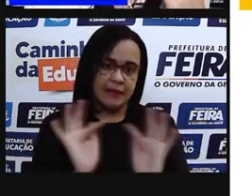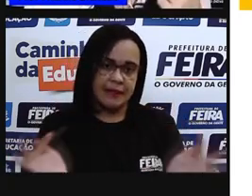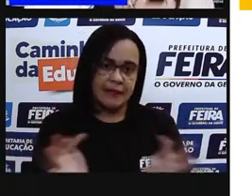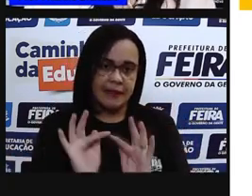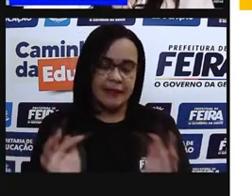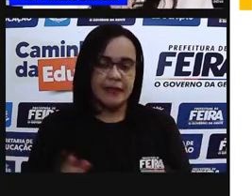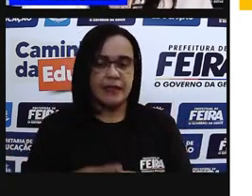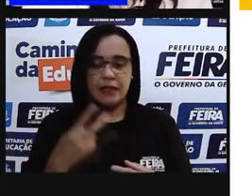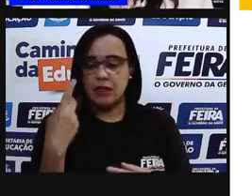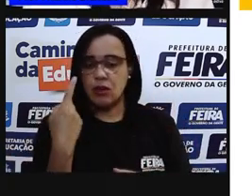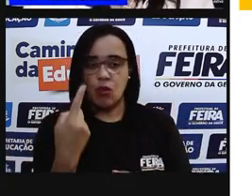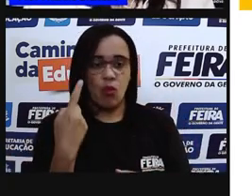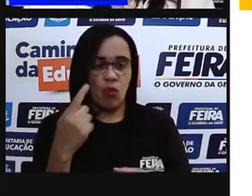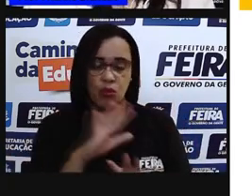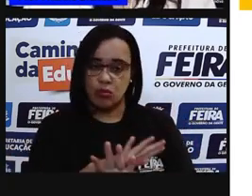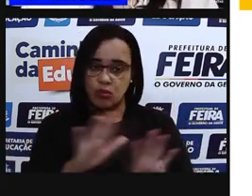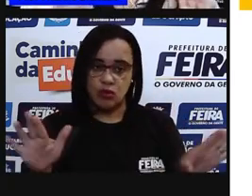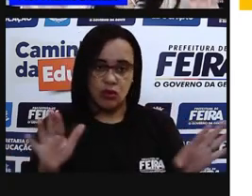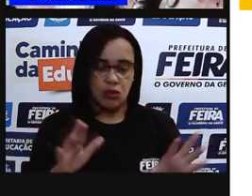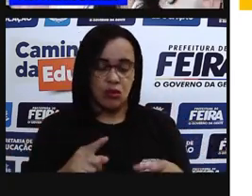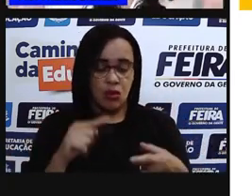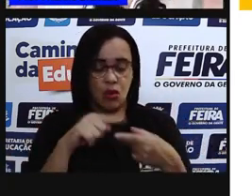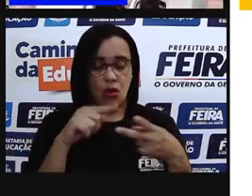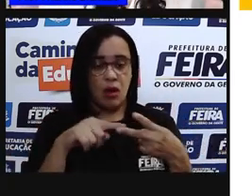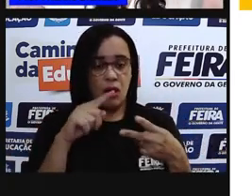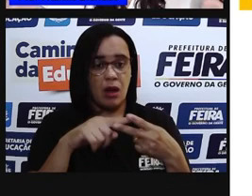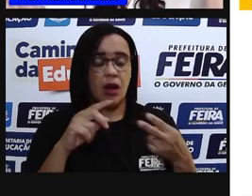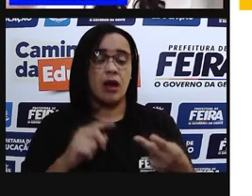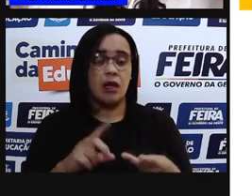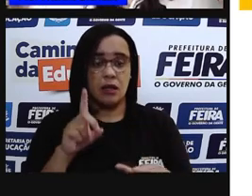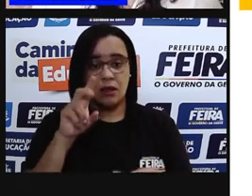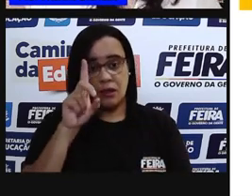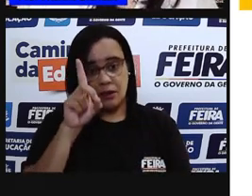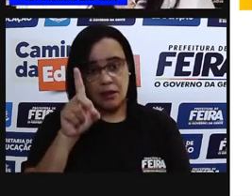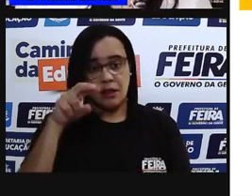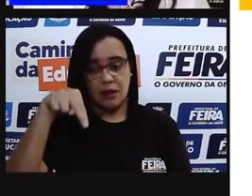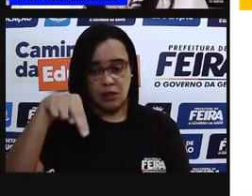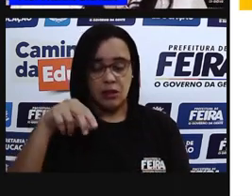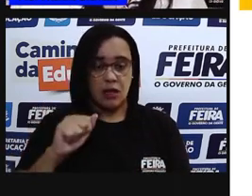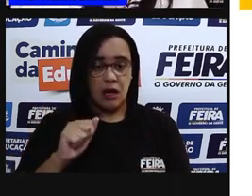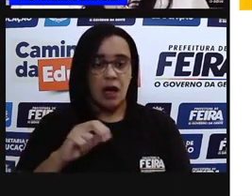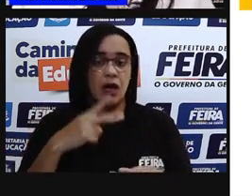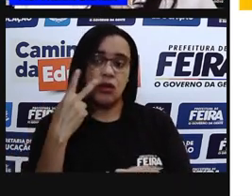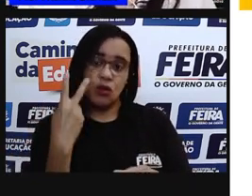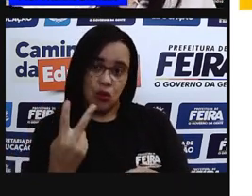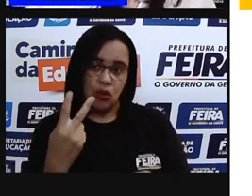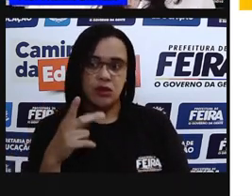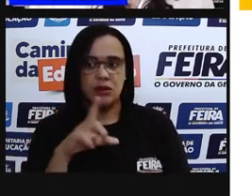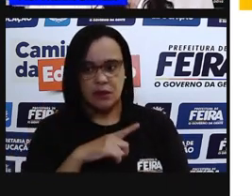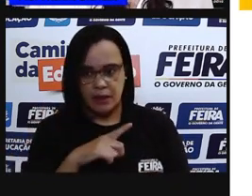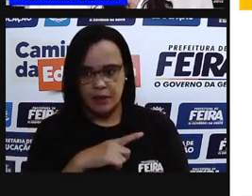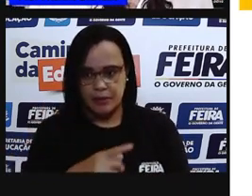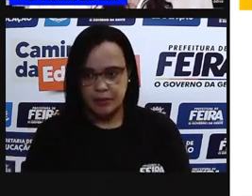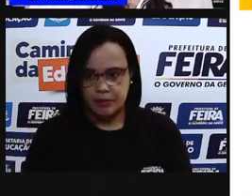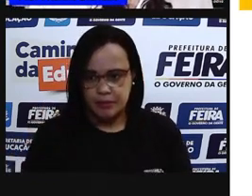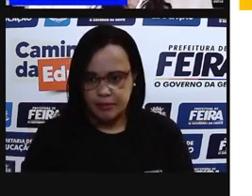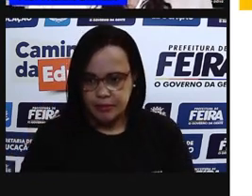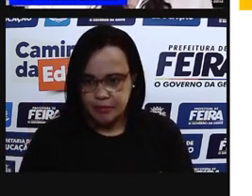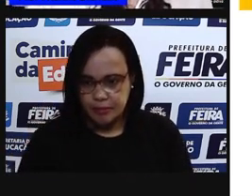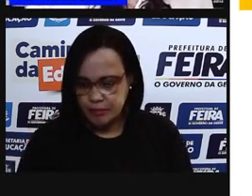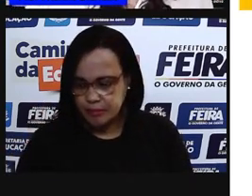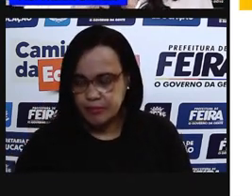É sozinha no mundo, coitada. Então, a gente já sabe que esse material genético, onde estão as nossas